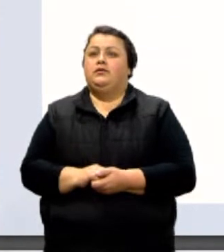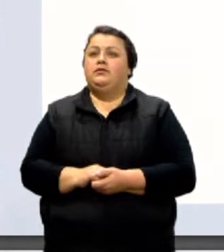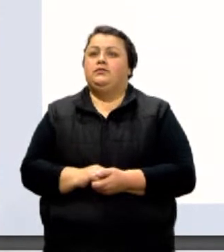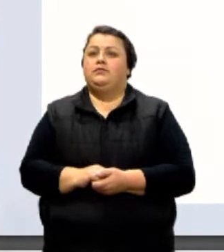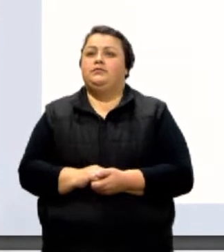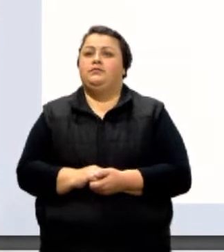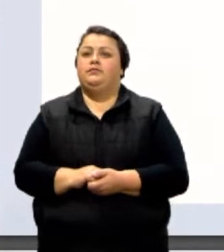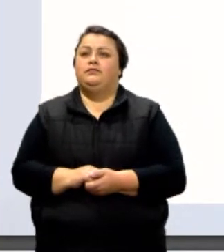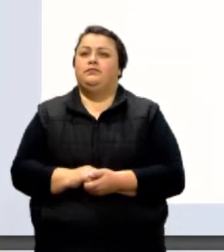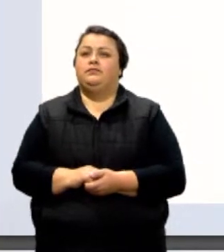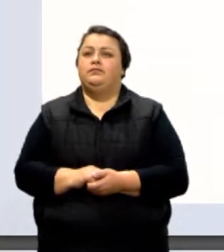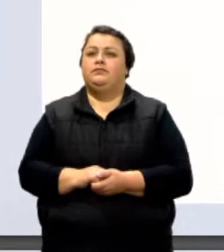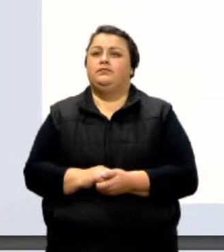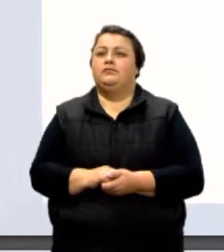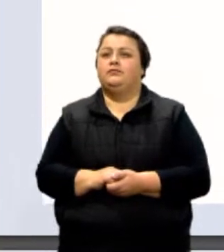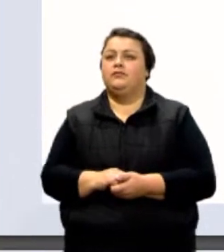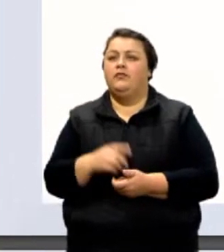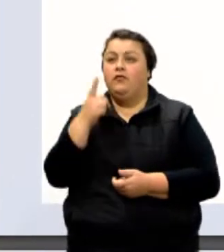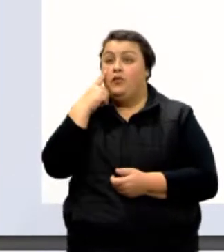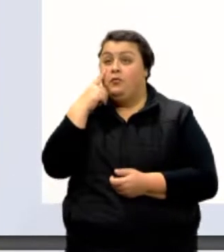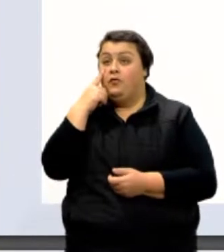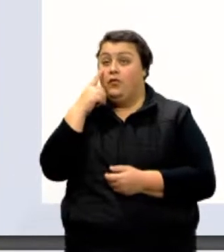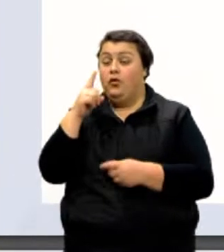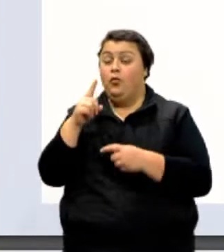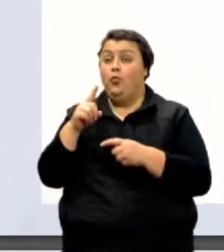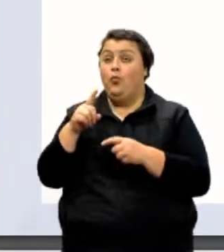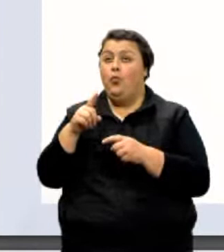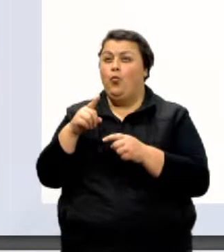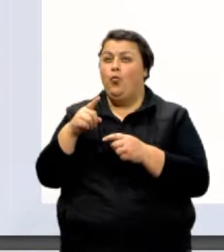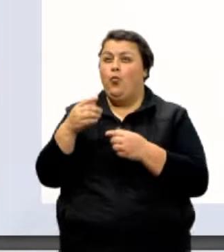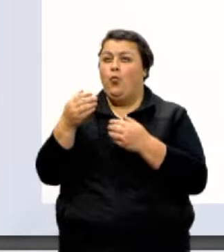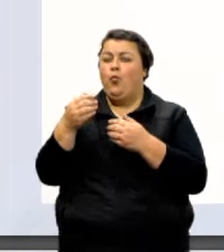Vamos ver o exercício agora do Enem 2020.